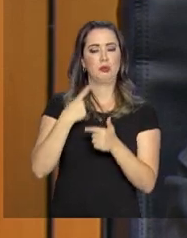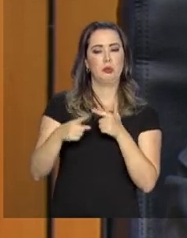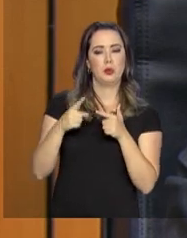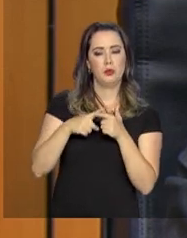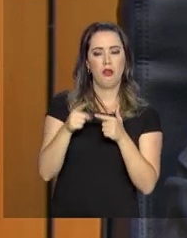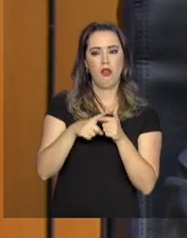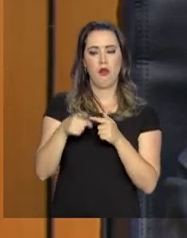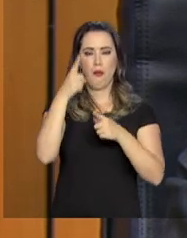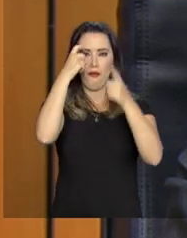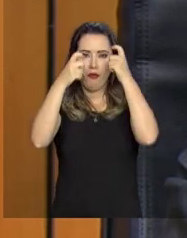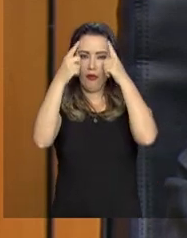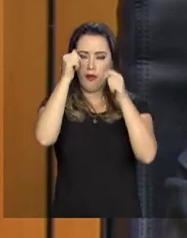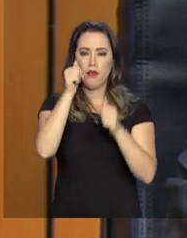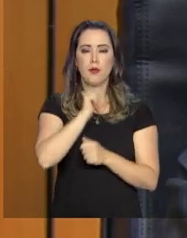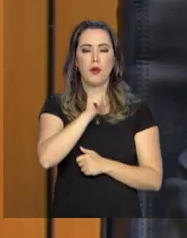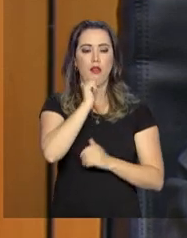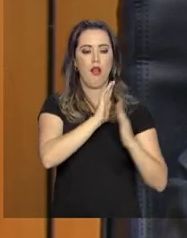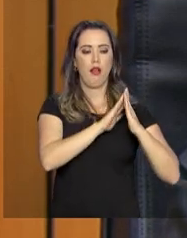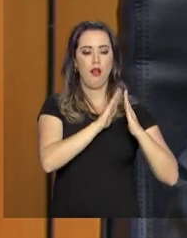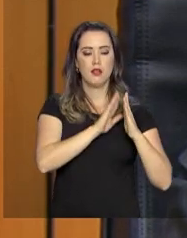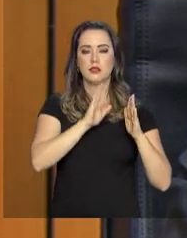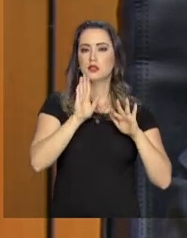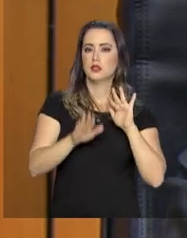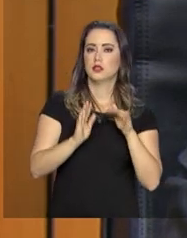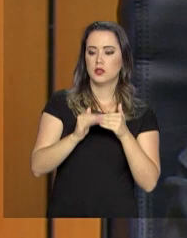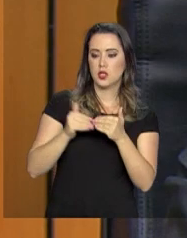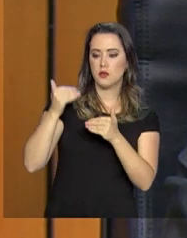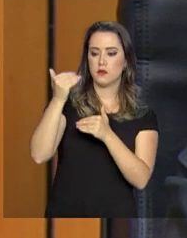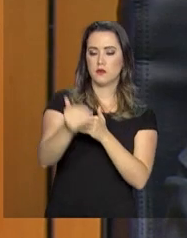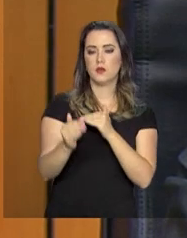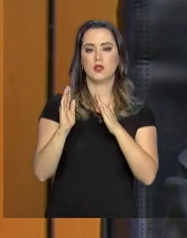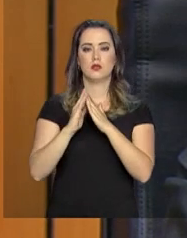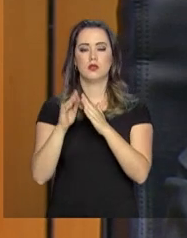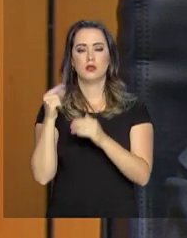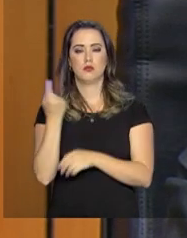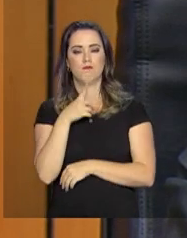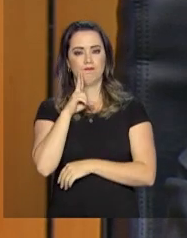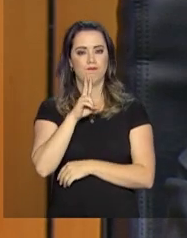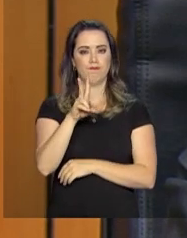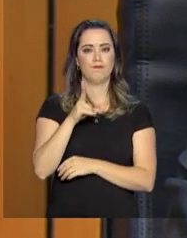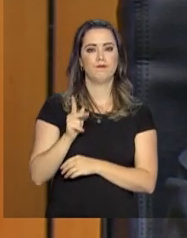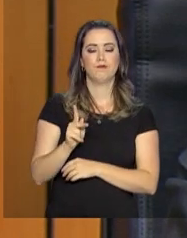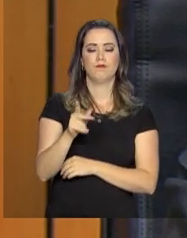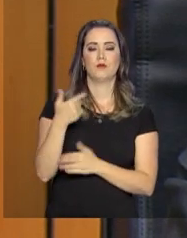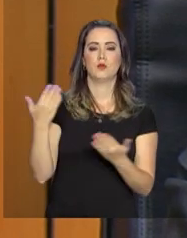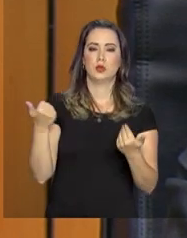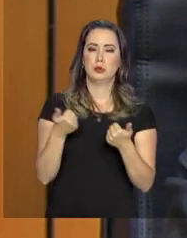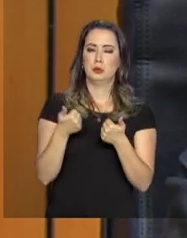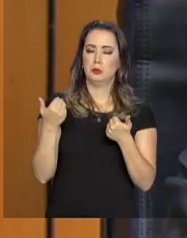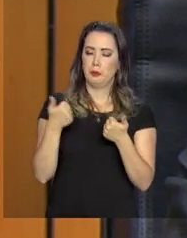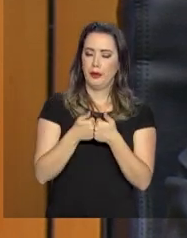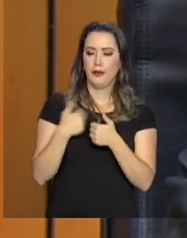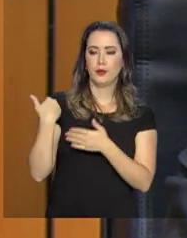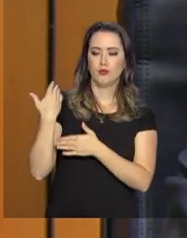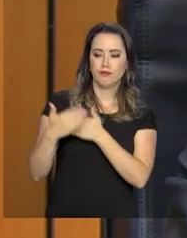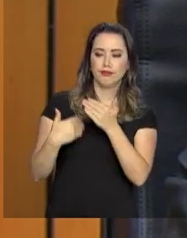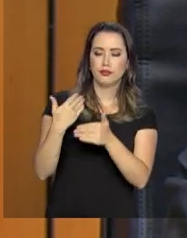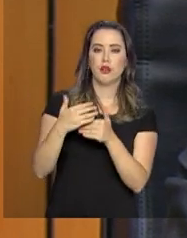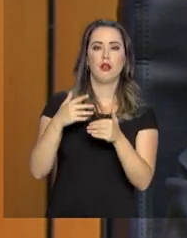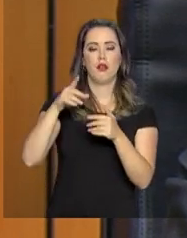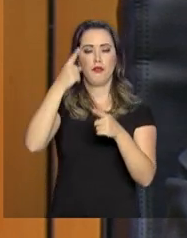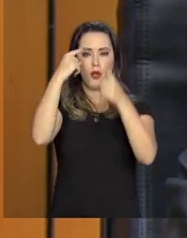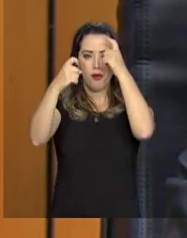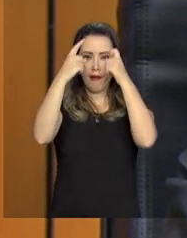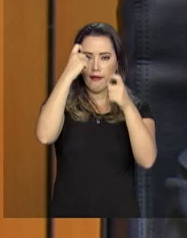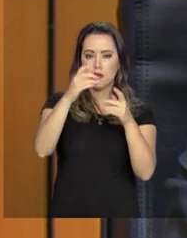vezes em casa, muitas vezes fora de casa, e que nós temos visto, inclusive, episódios recentes que muito nos preocupam. Então, a